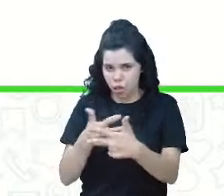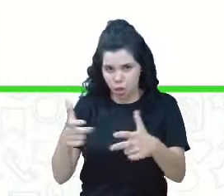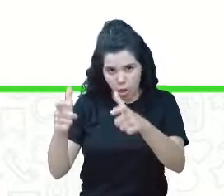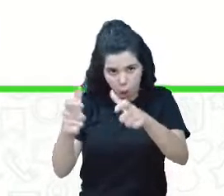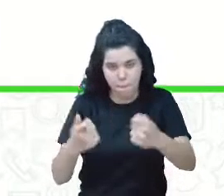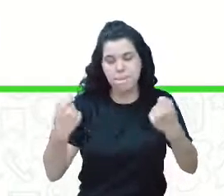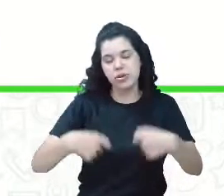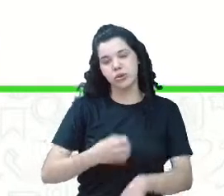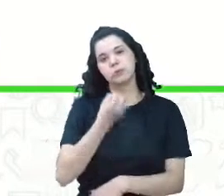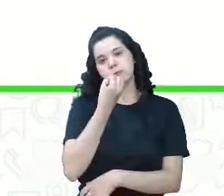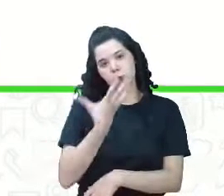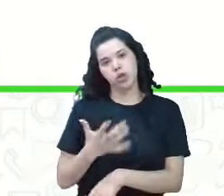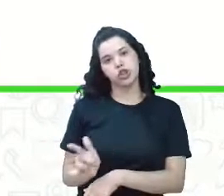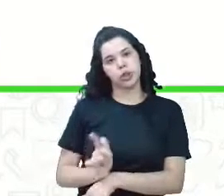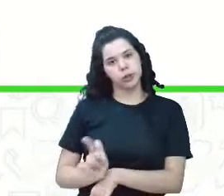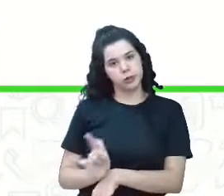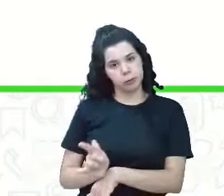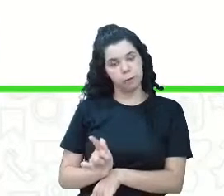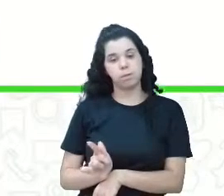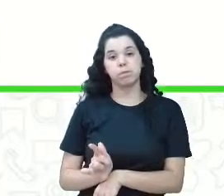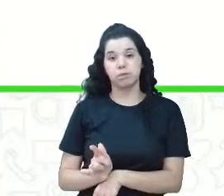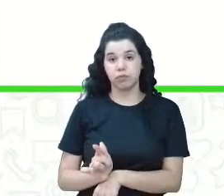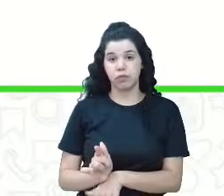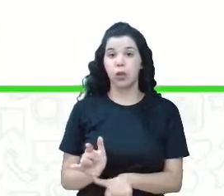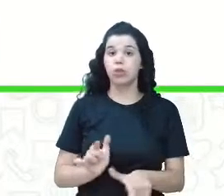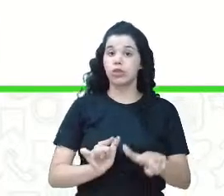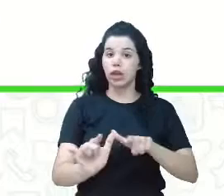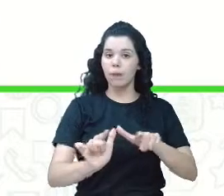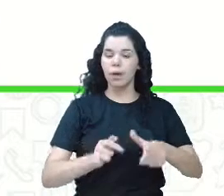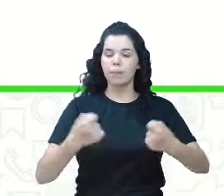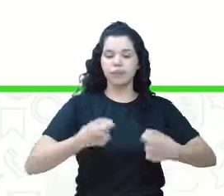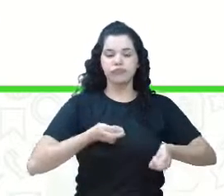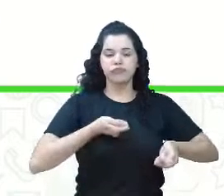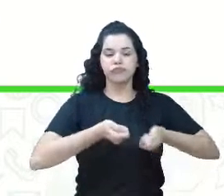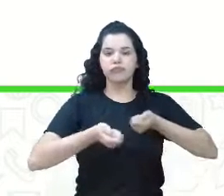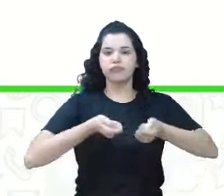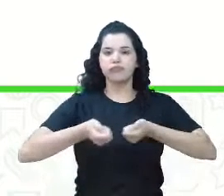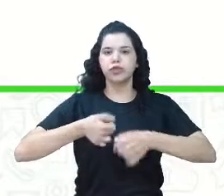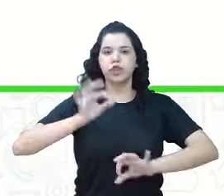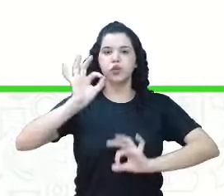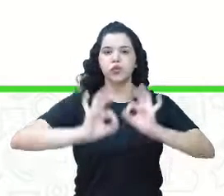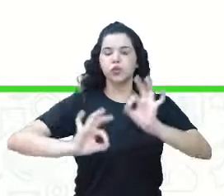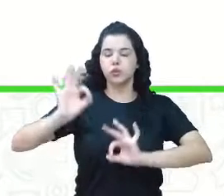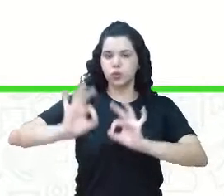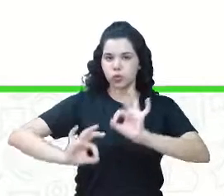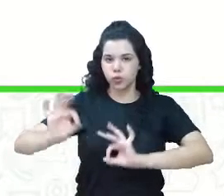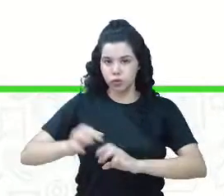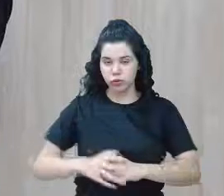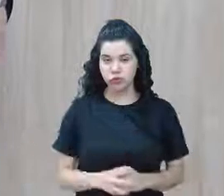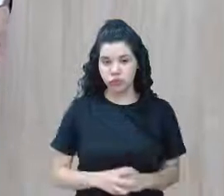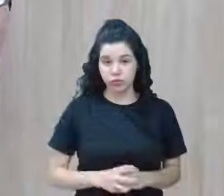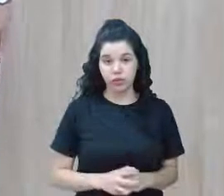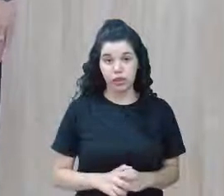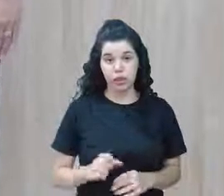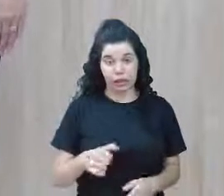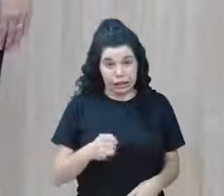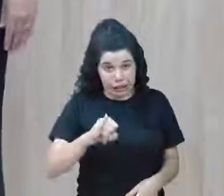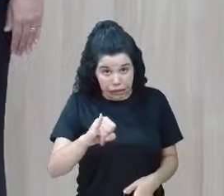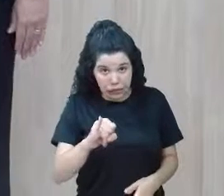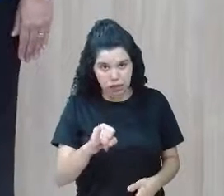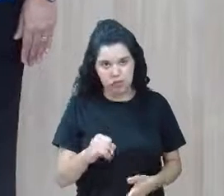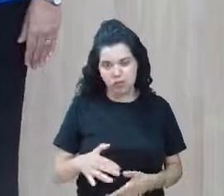É uma atividade que deve ser muito bem coordenada e organizada. A falta de material